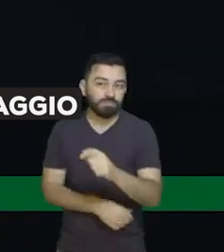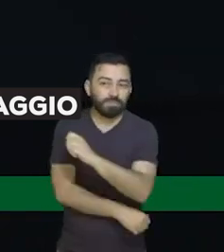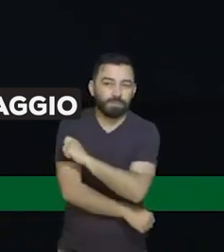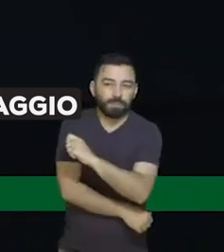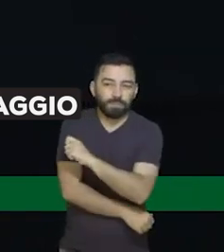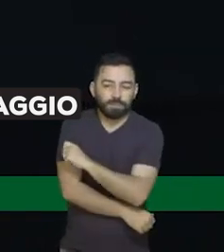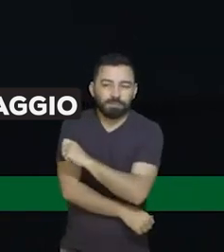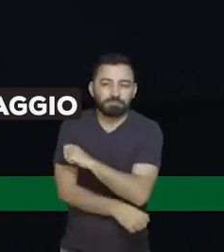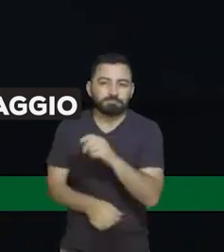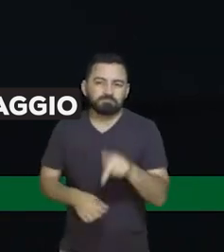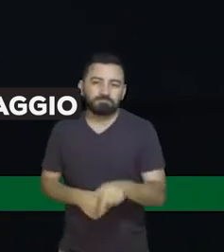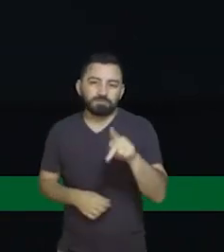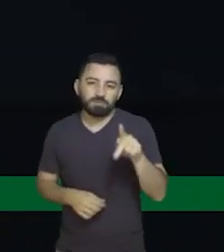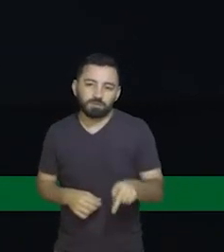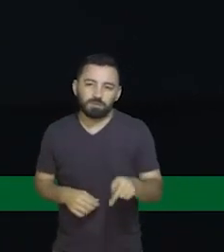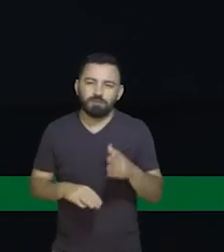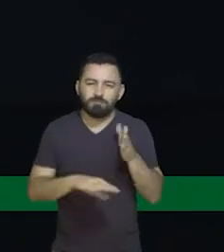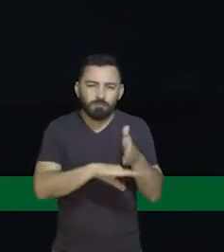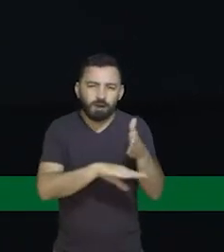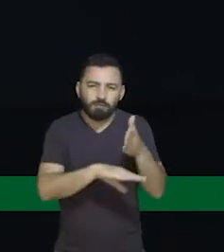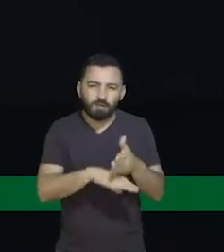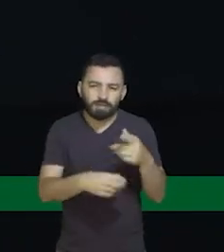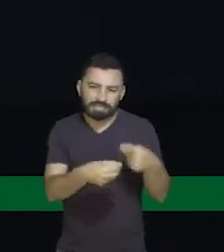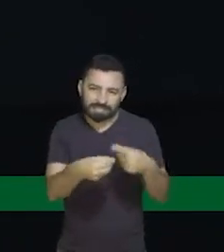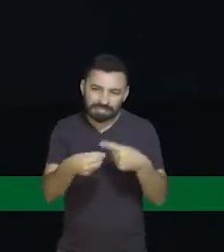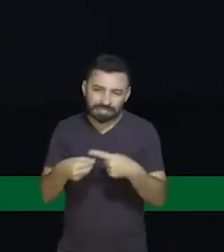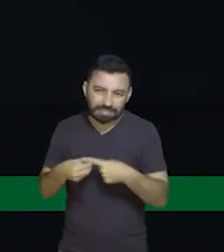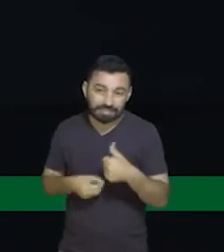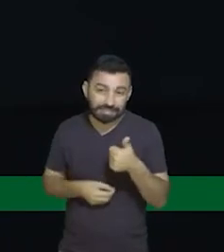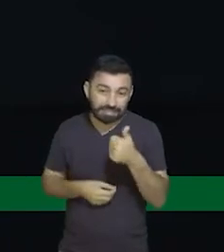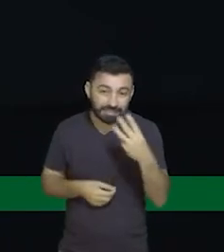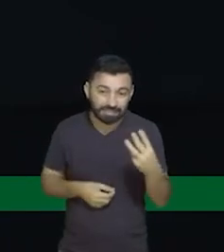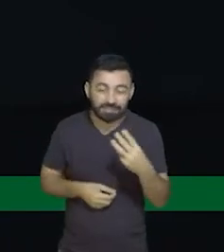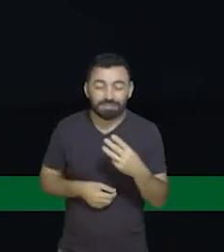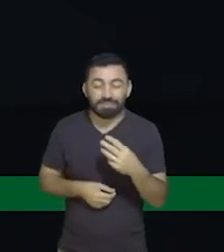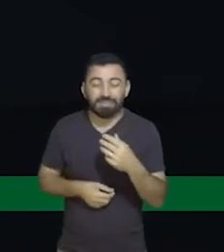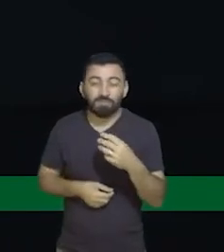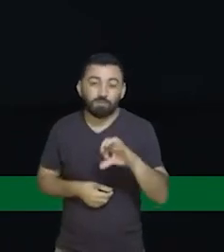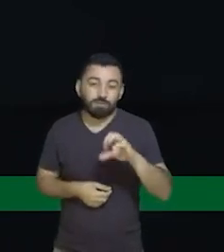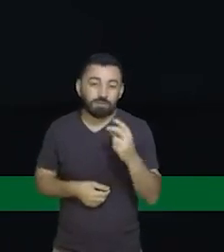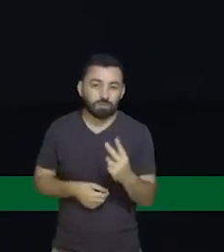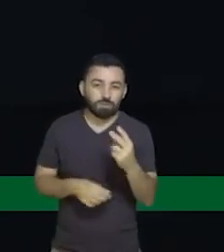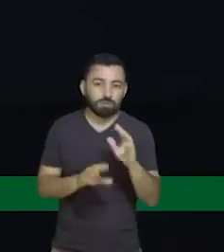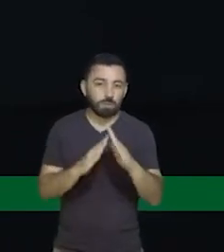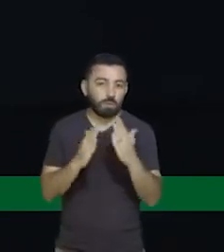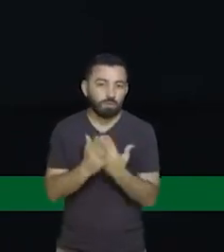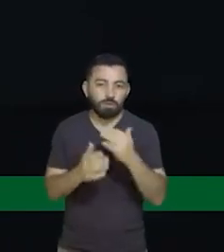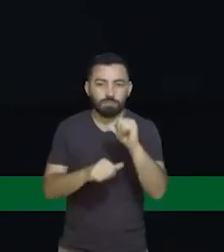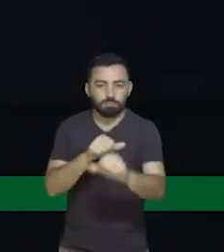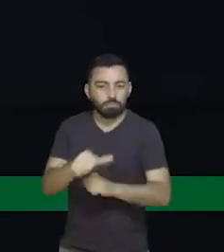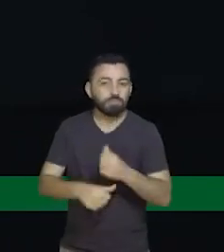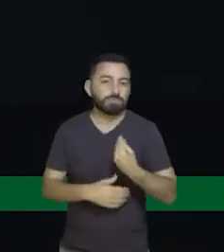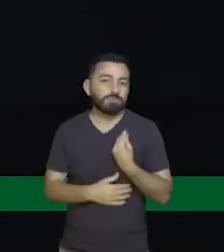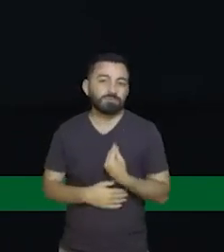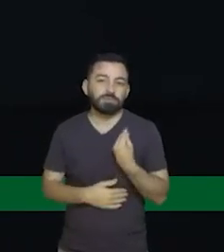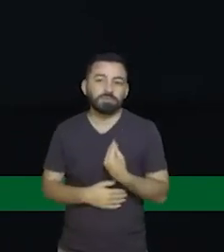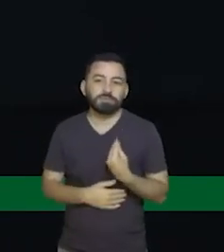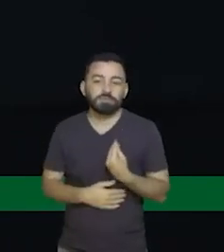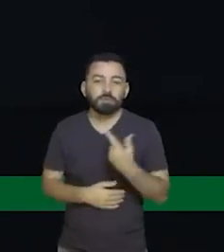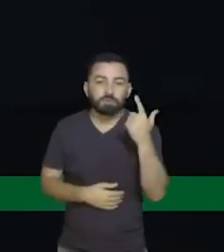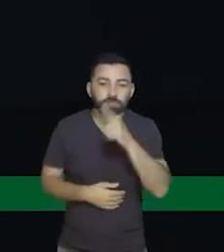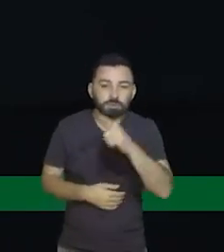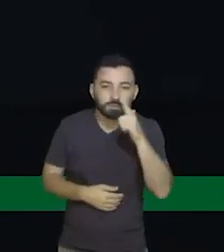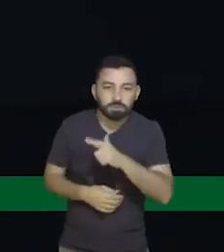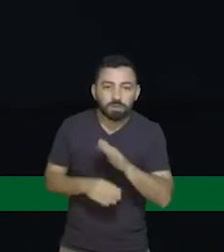professores, estivemos em 13 municípios e 92 escolas, transformando vidas e fazendo a diferença